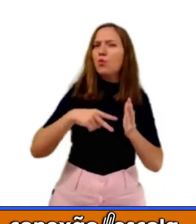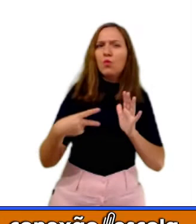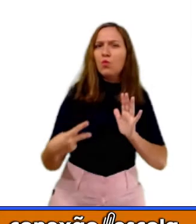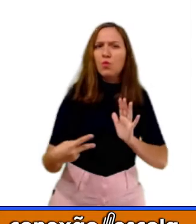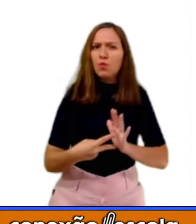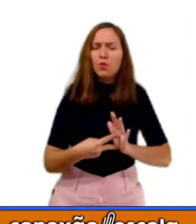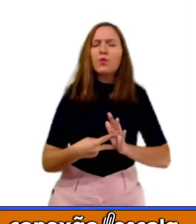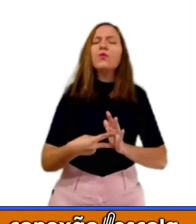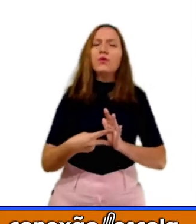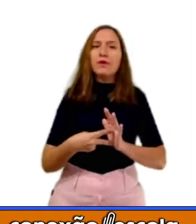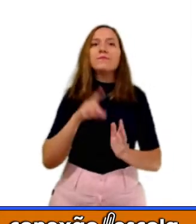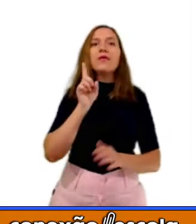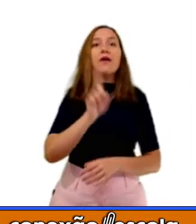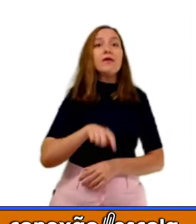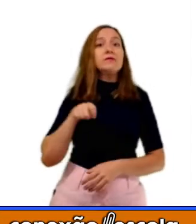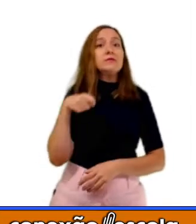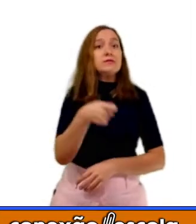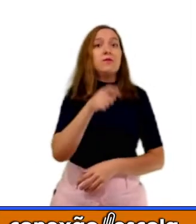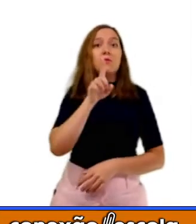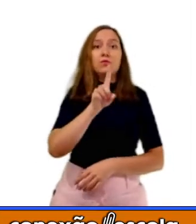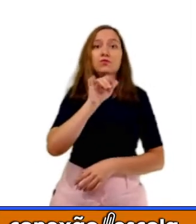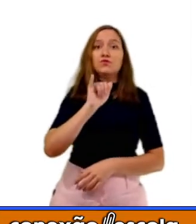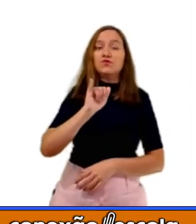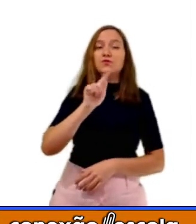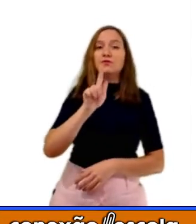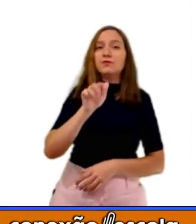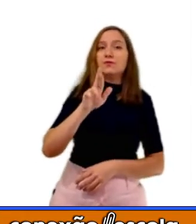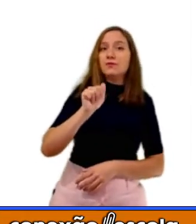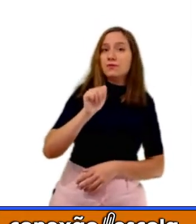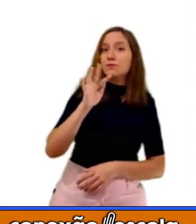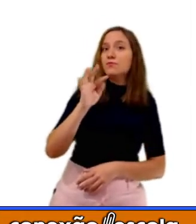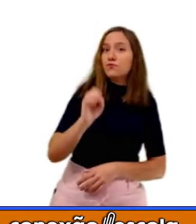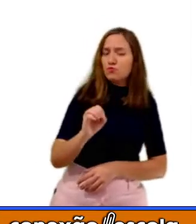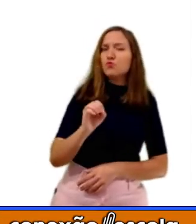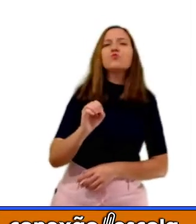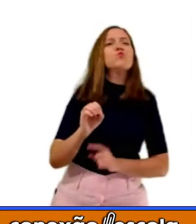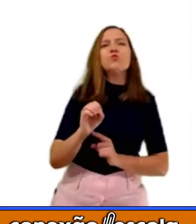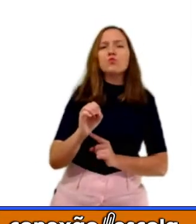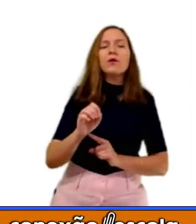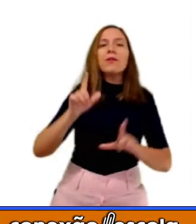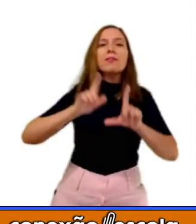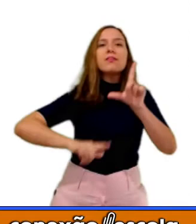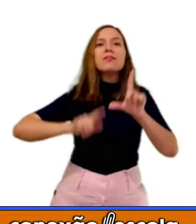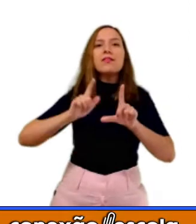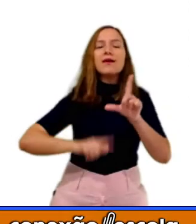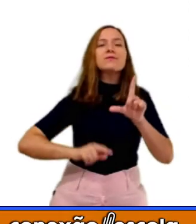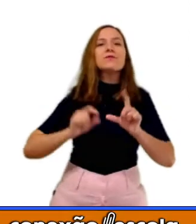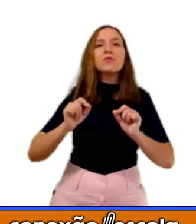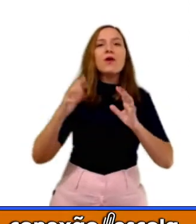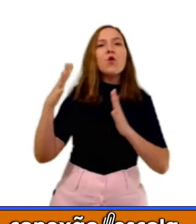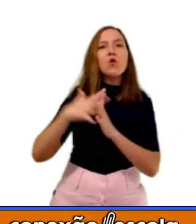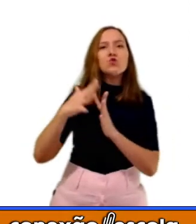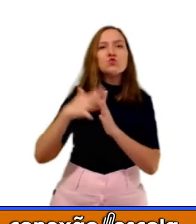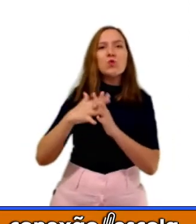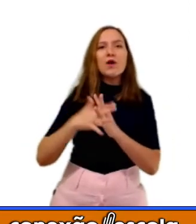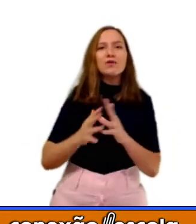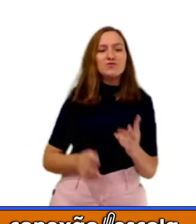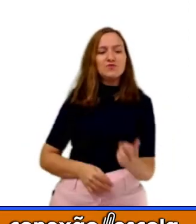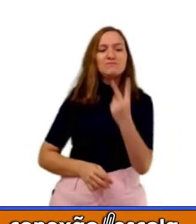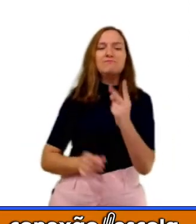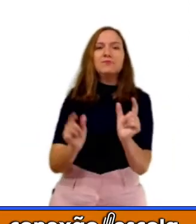ali nós temos um dígrafo. O dígrafo é a sequência de duas letras.